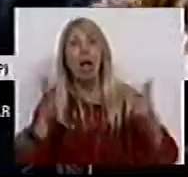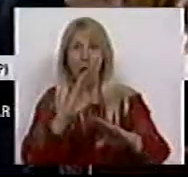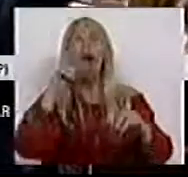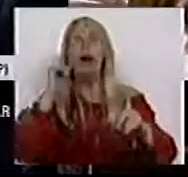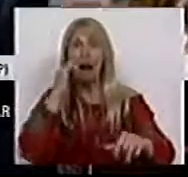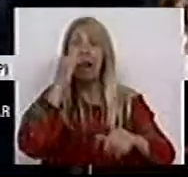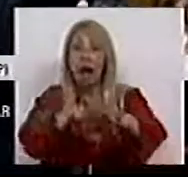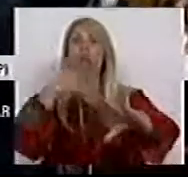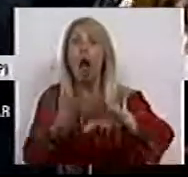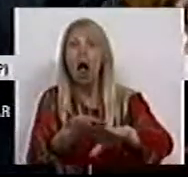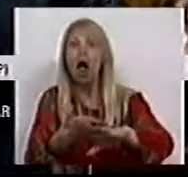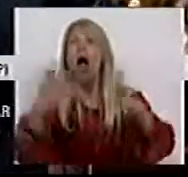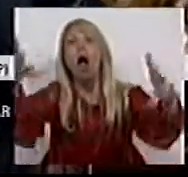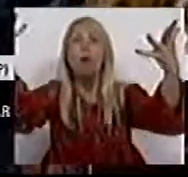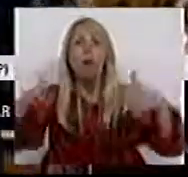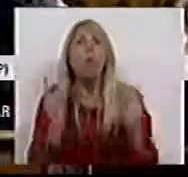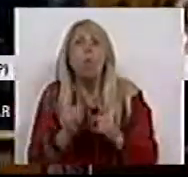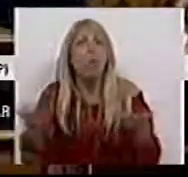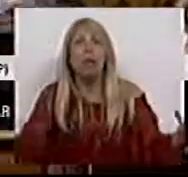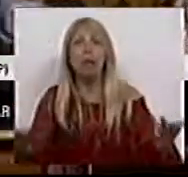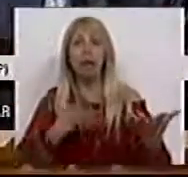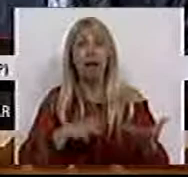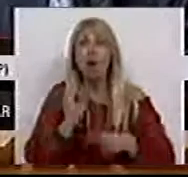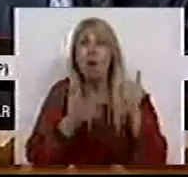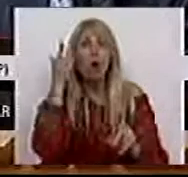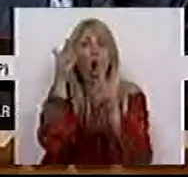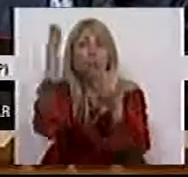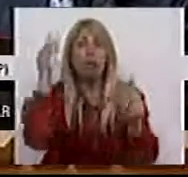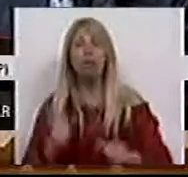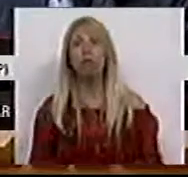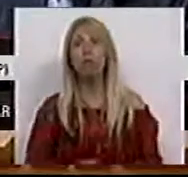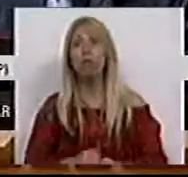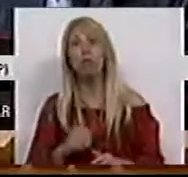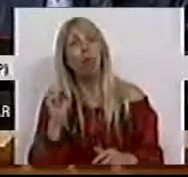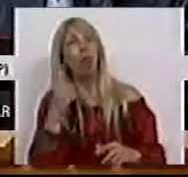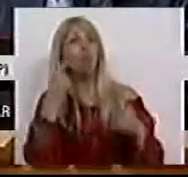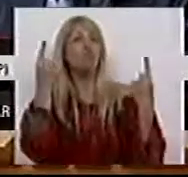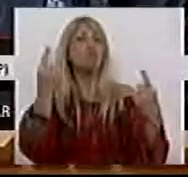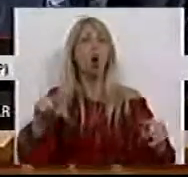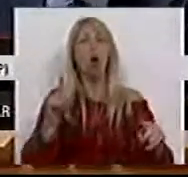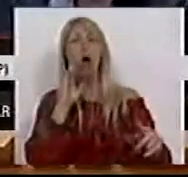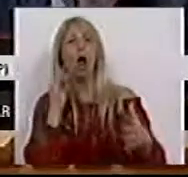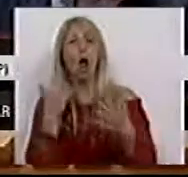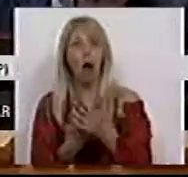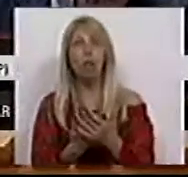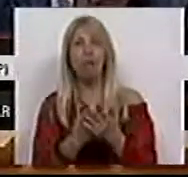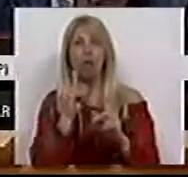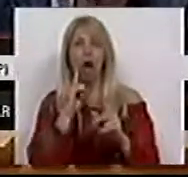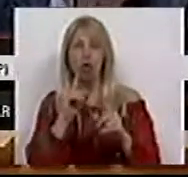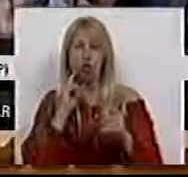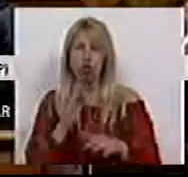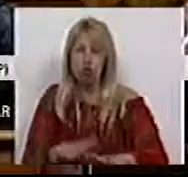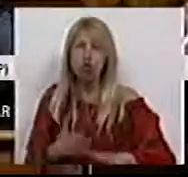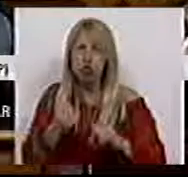qual é a moldura penal? O que é que pretendem exatamente? Ou é apenas um agito próprio de endurecimento das penas? Creio que seja apenas